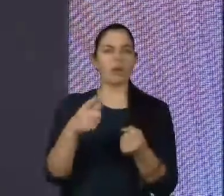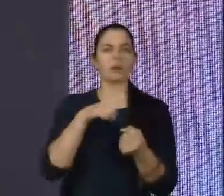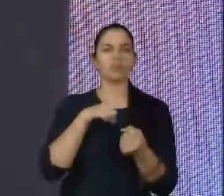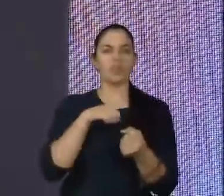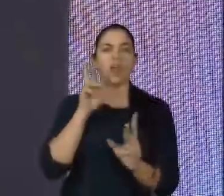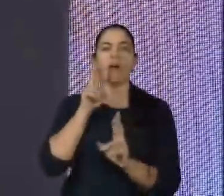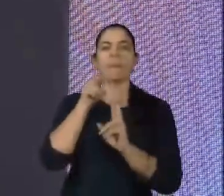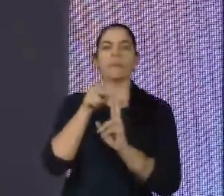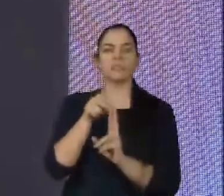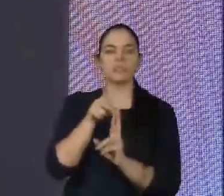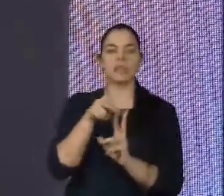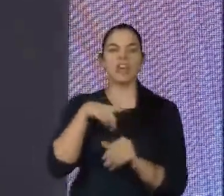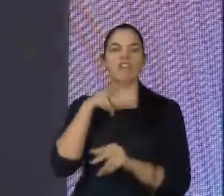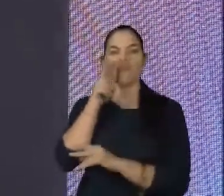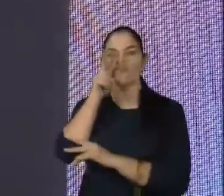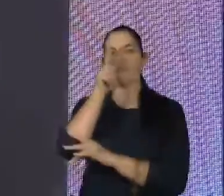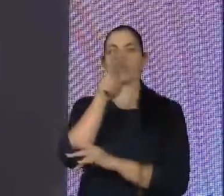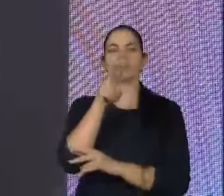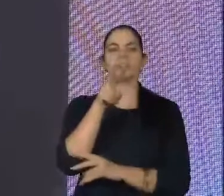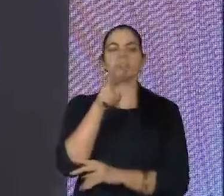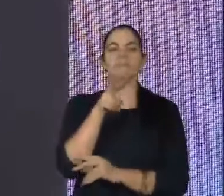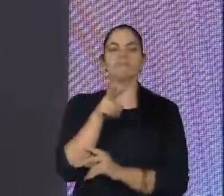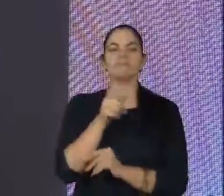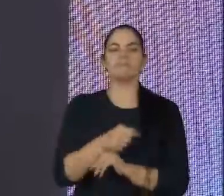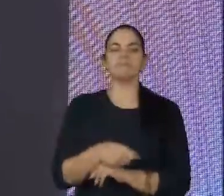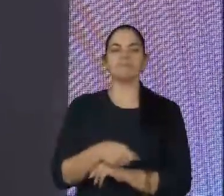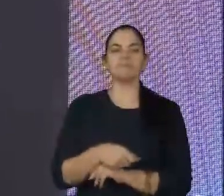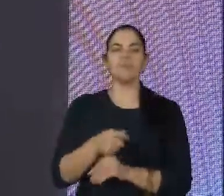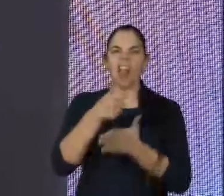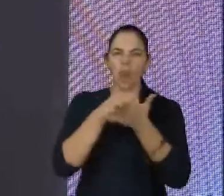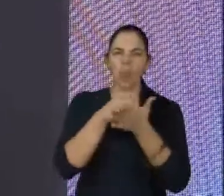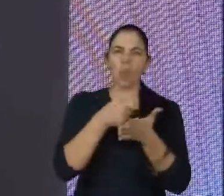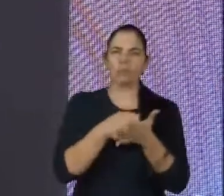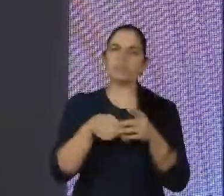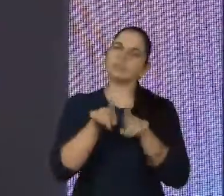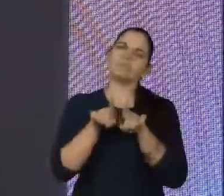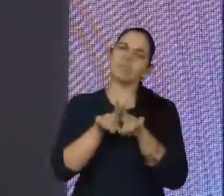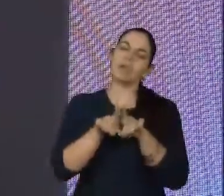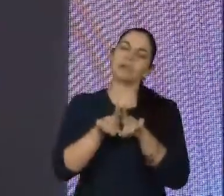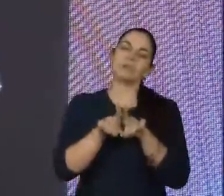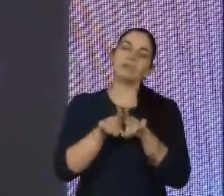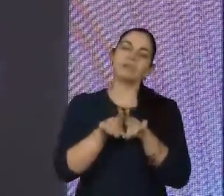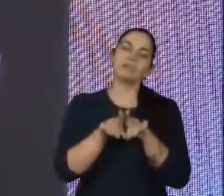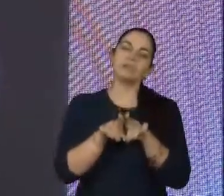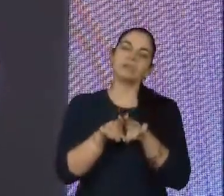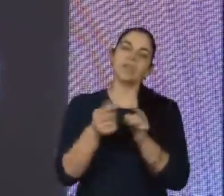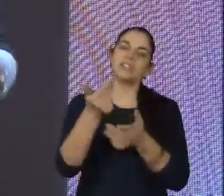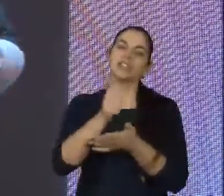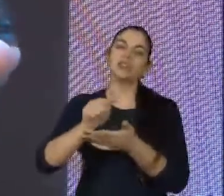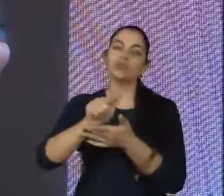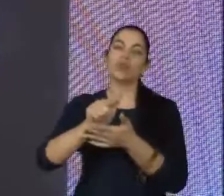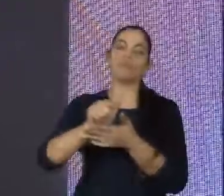a representatividade dela na força, na luta. E, depois, logo, ainda na minha